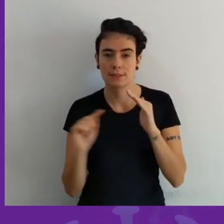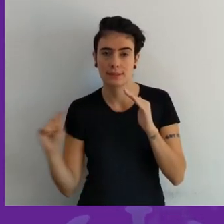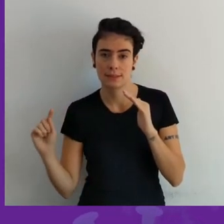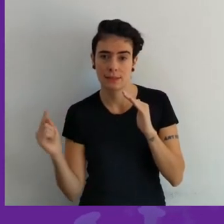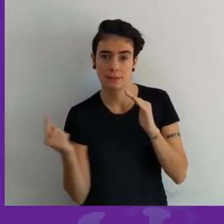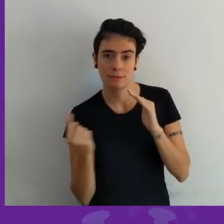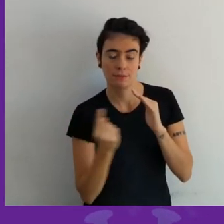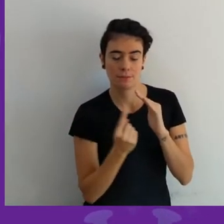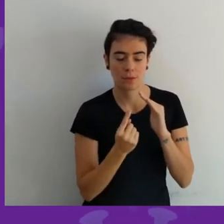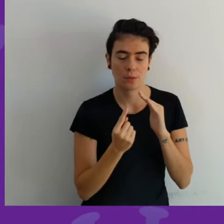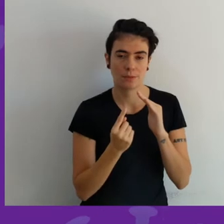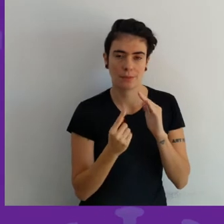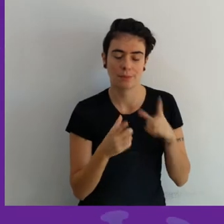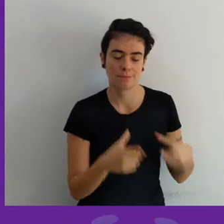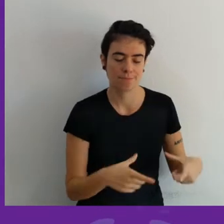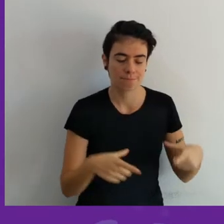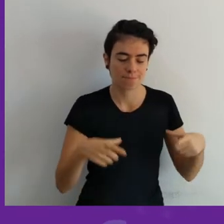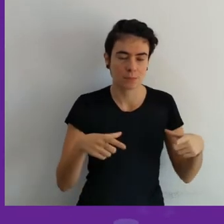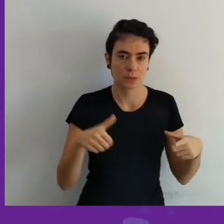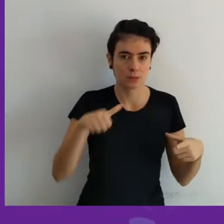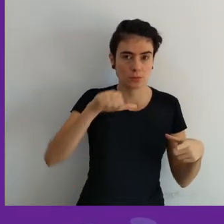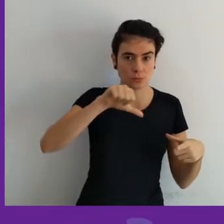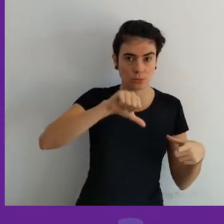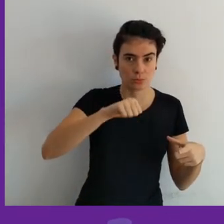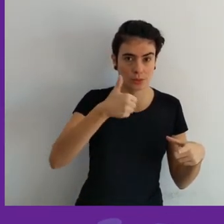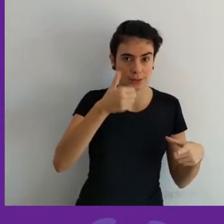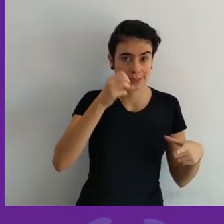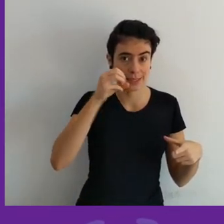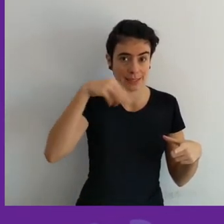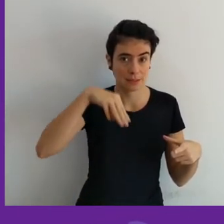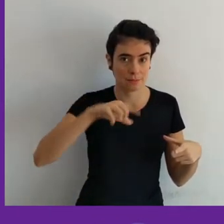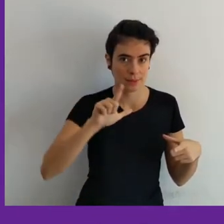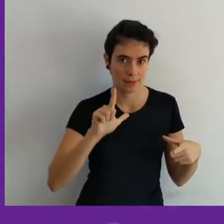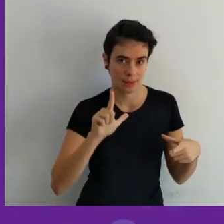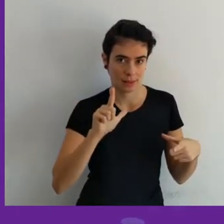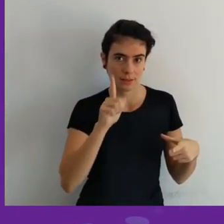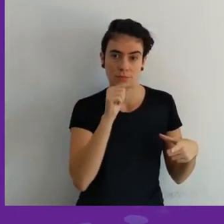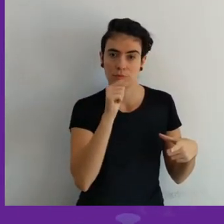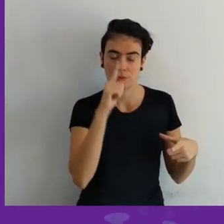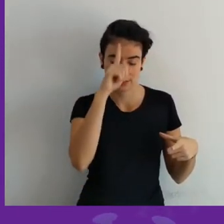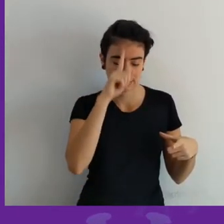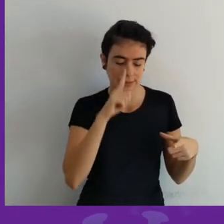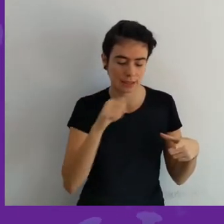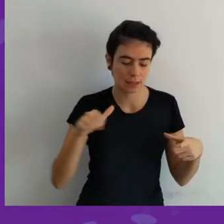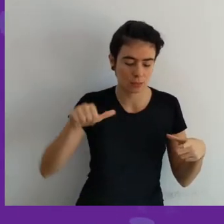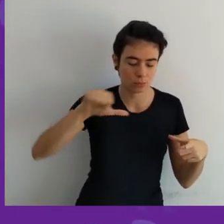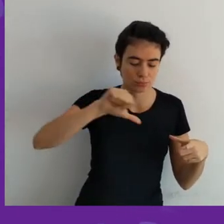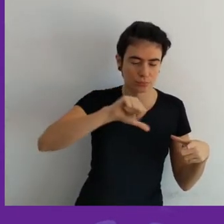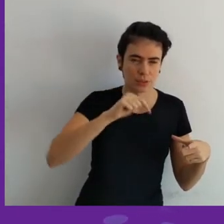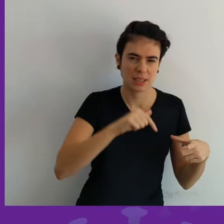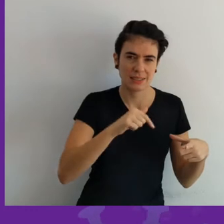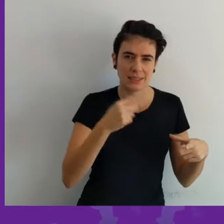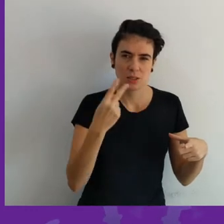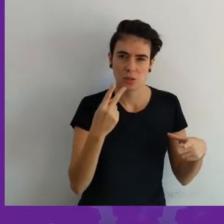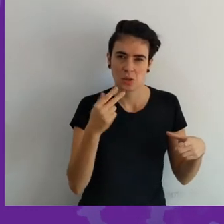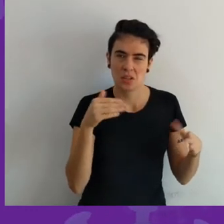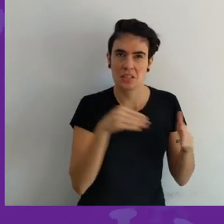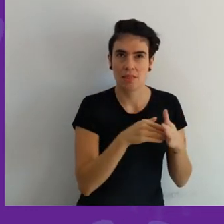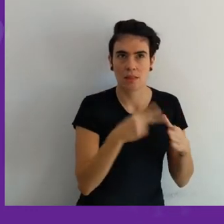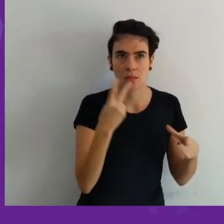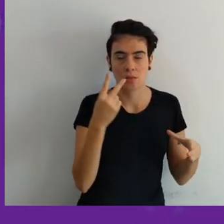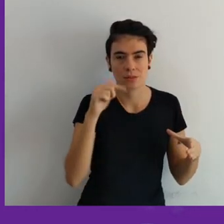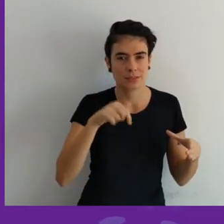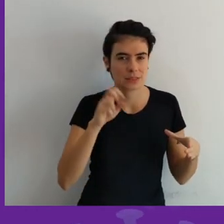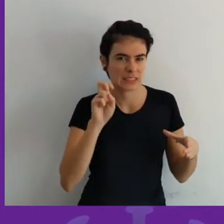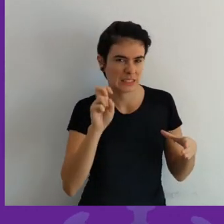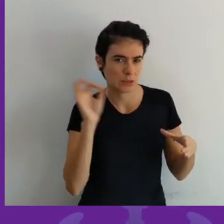voltar da rua com elas coloca lá de molho numa mistura que compreende 10 ml de